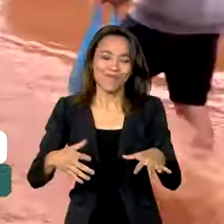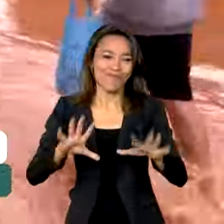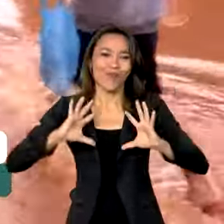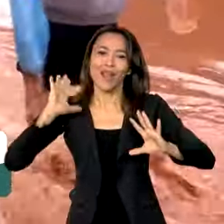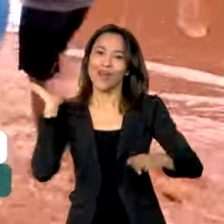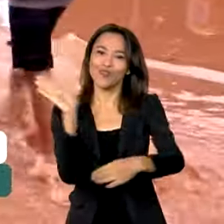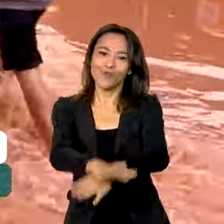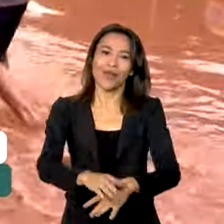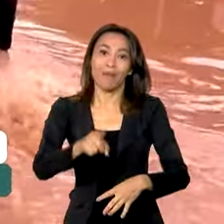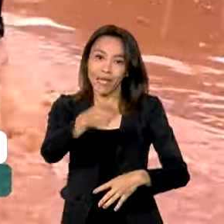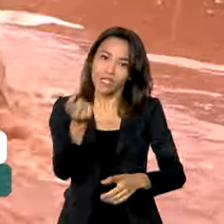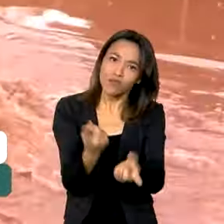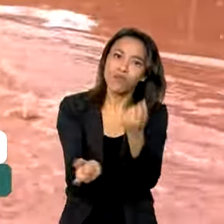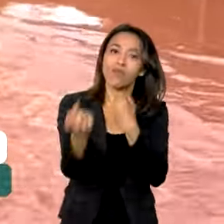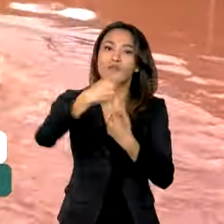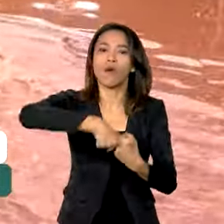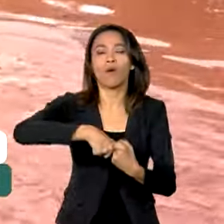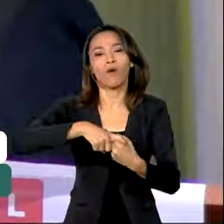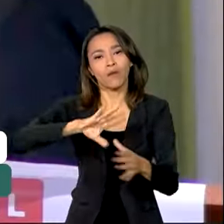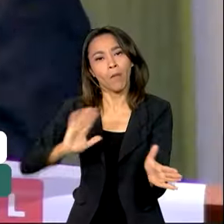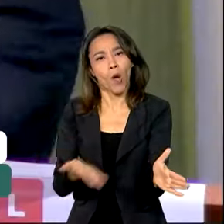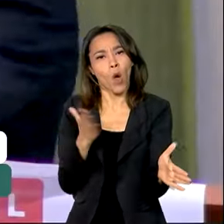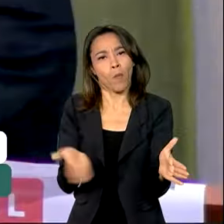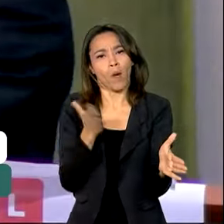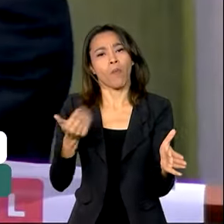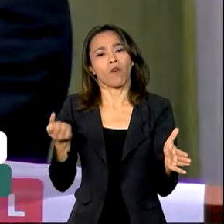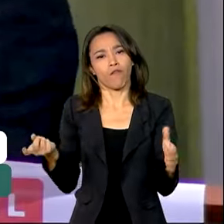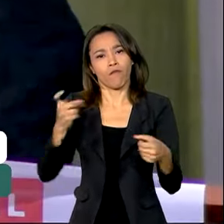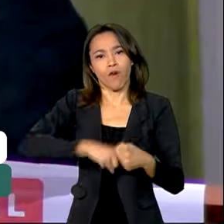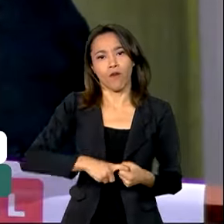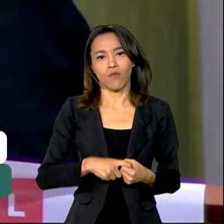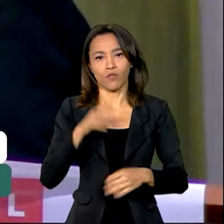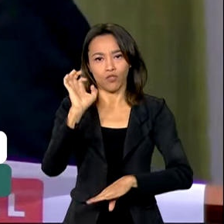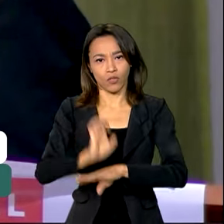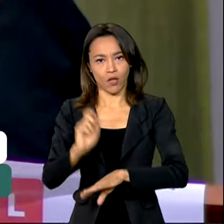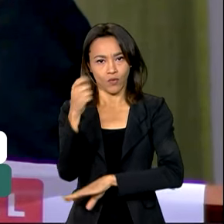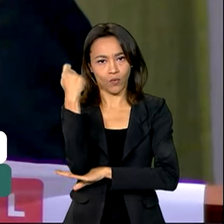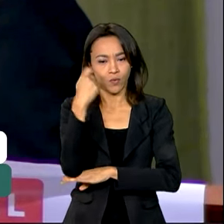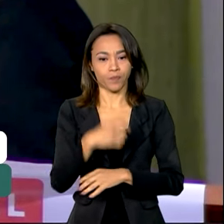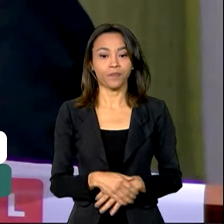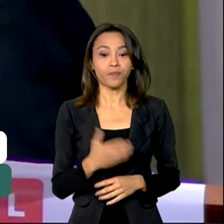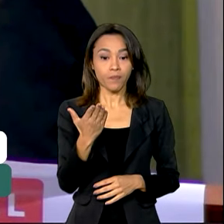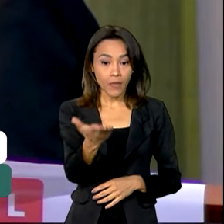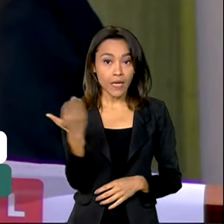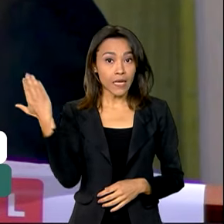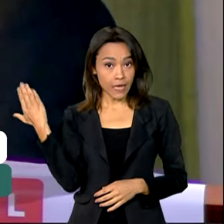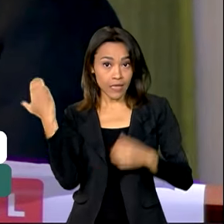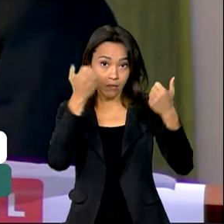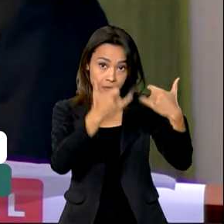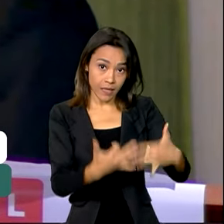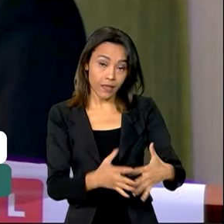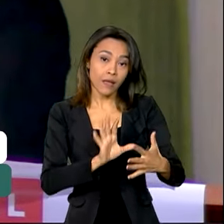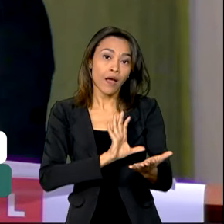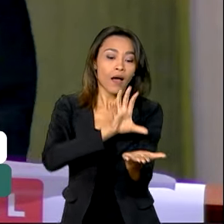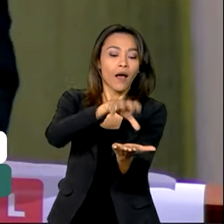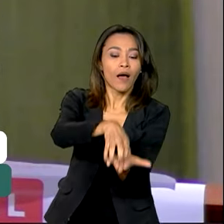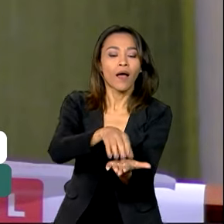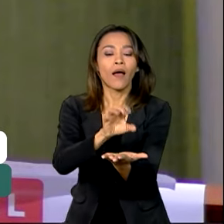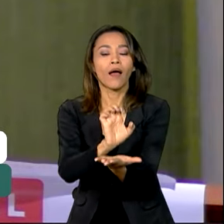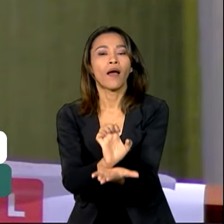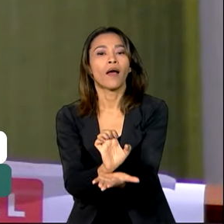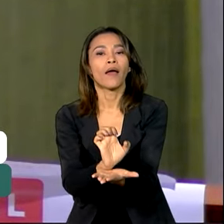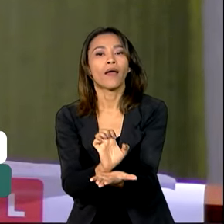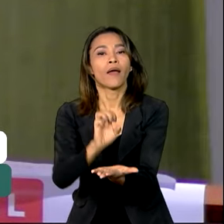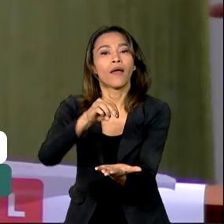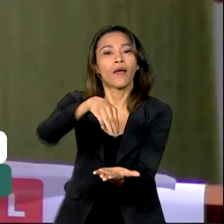gaúchos possam voltar a produzir. Para aparelhar a Emater do Rio Grande do Sul, para ela nos ajudar a